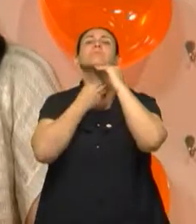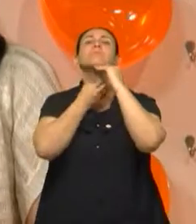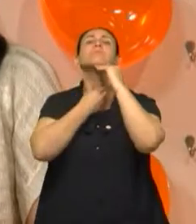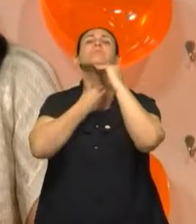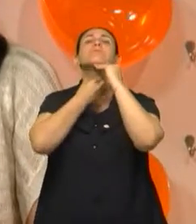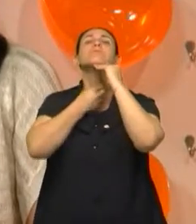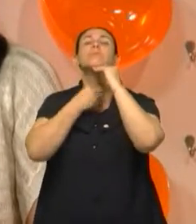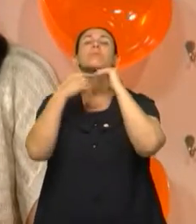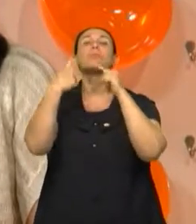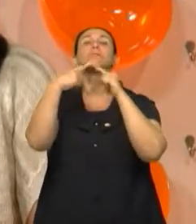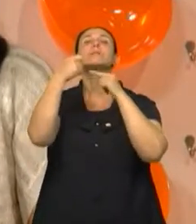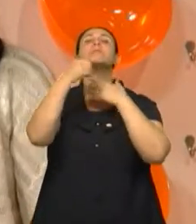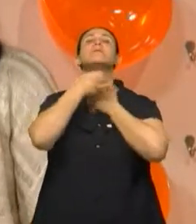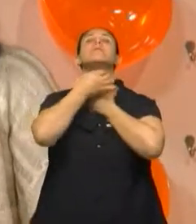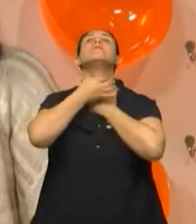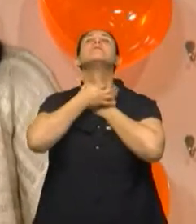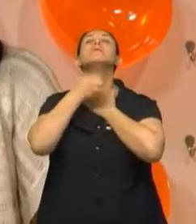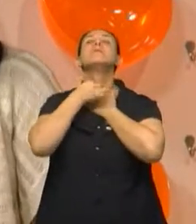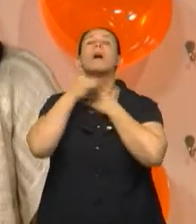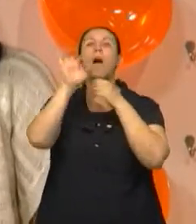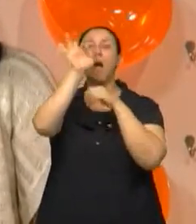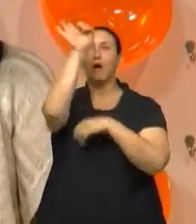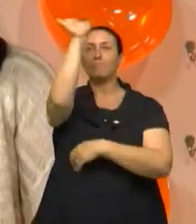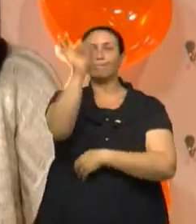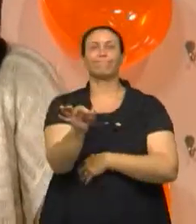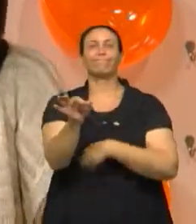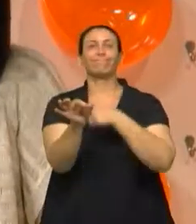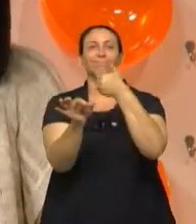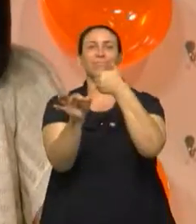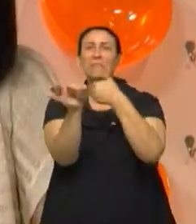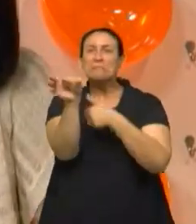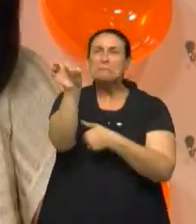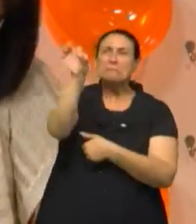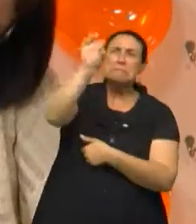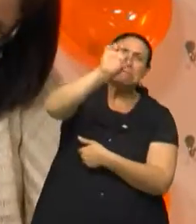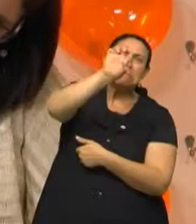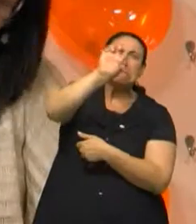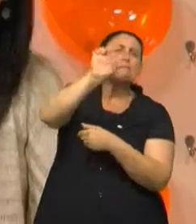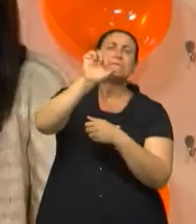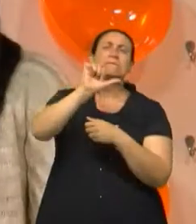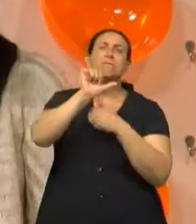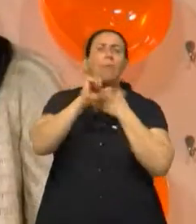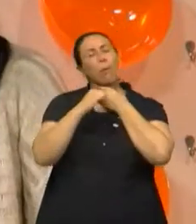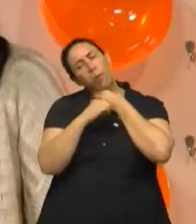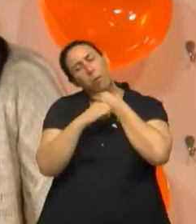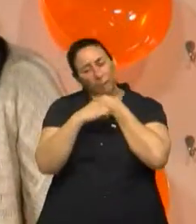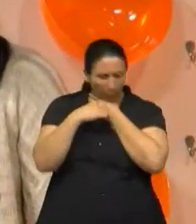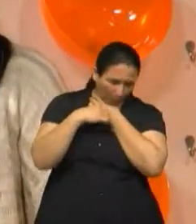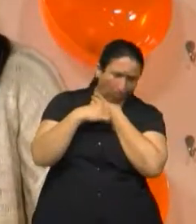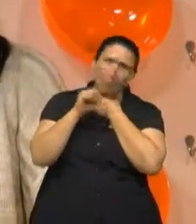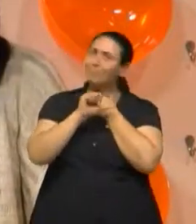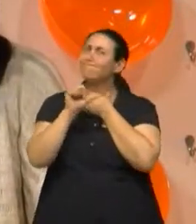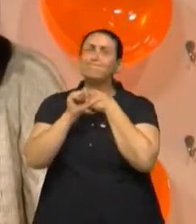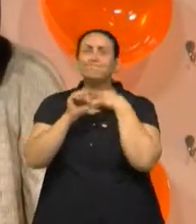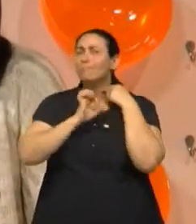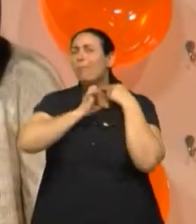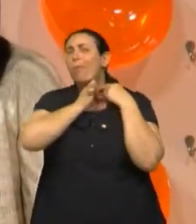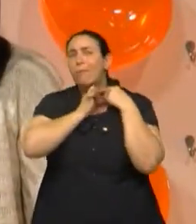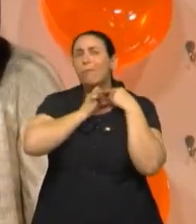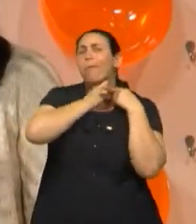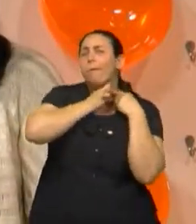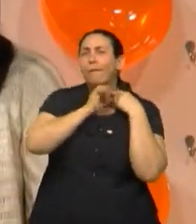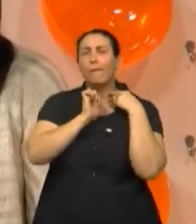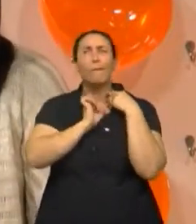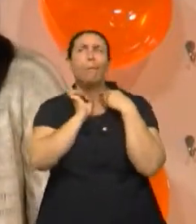tentar manter a via aérea aberta. Ah, ok. E que essa posição caída, virada ou com o pescoço fletido,